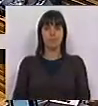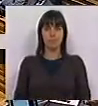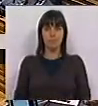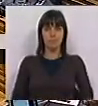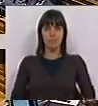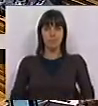Obrigado. Obrigado.